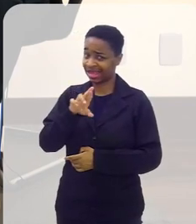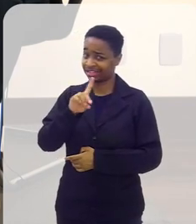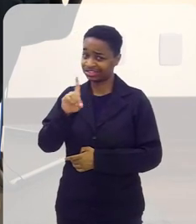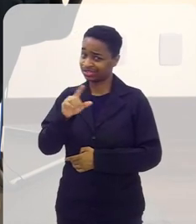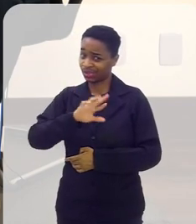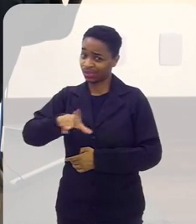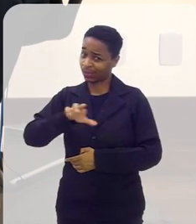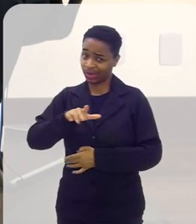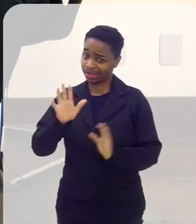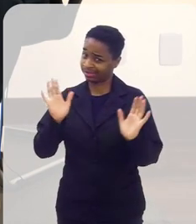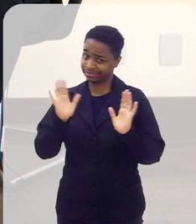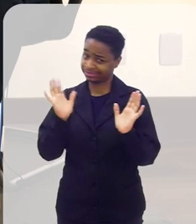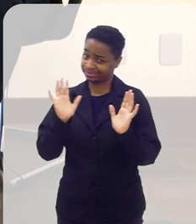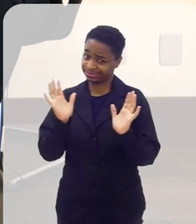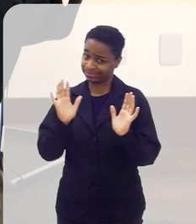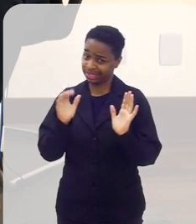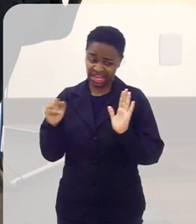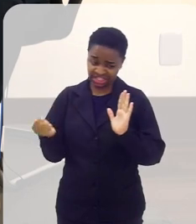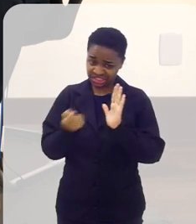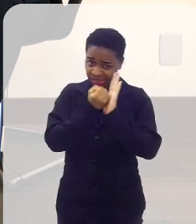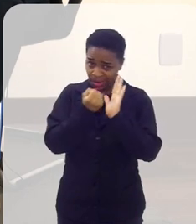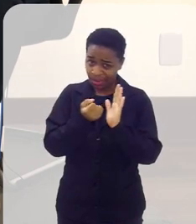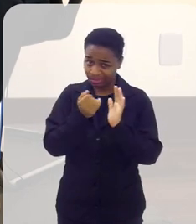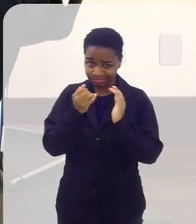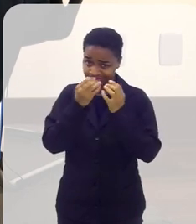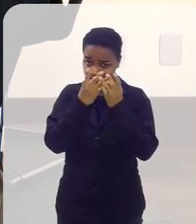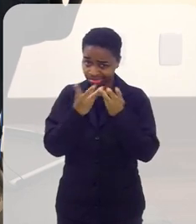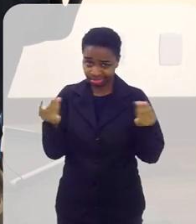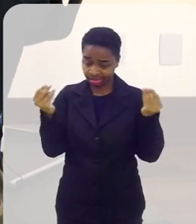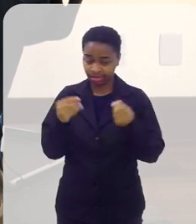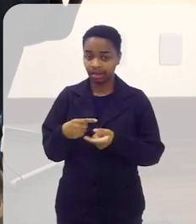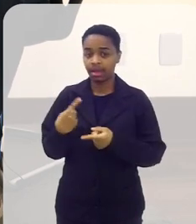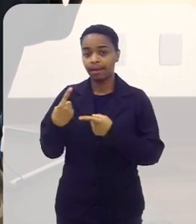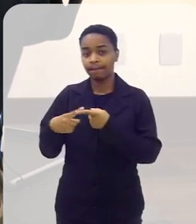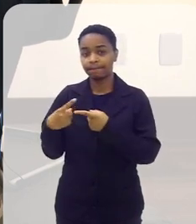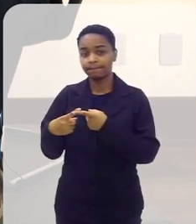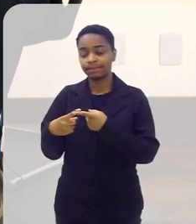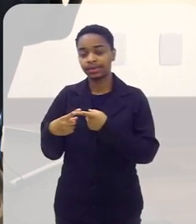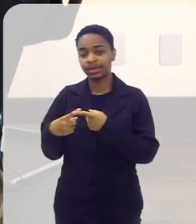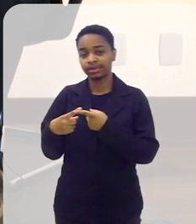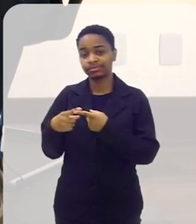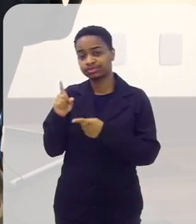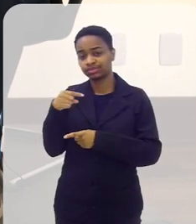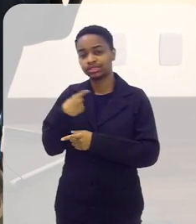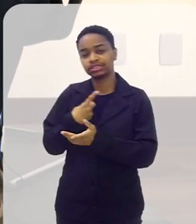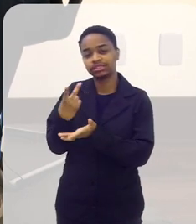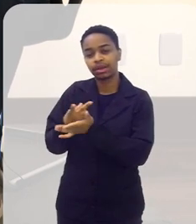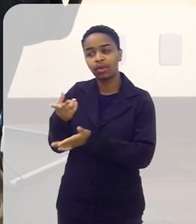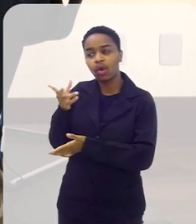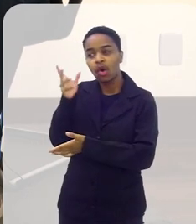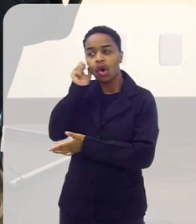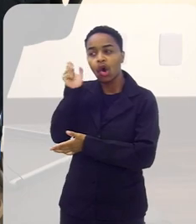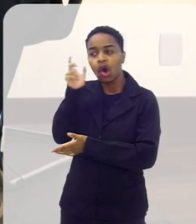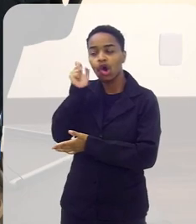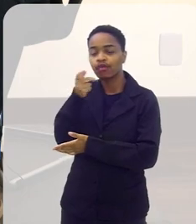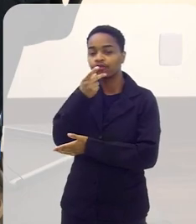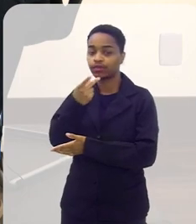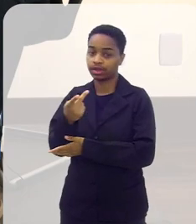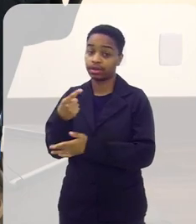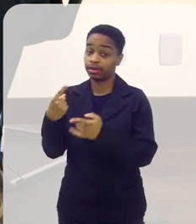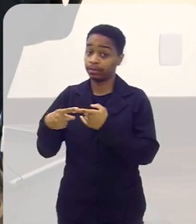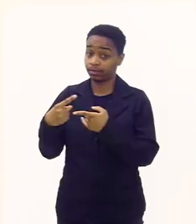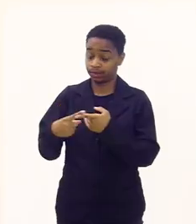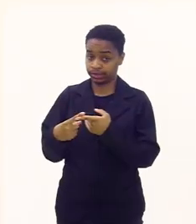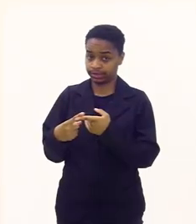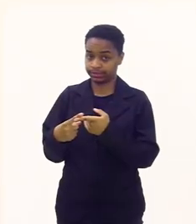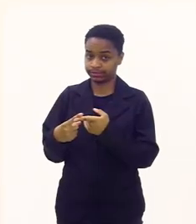ele desmontou completamente o arquétipo né com certeza mas é uma coisa que a gente ouve falar por quê